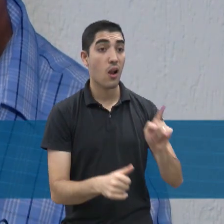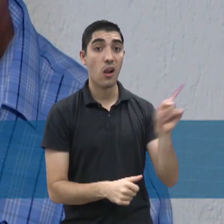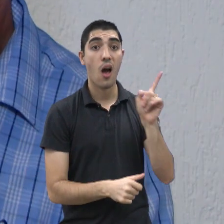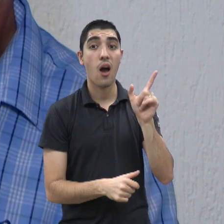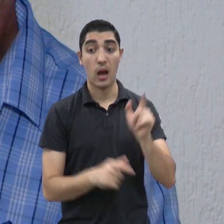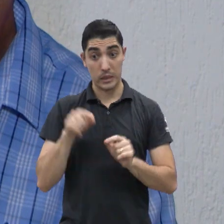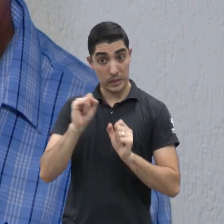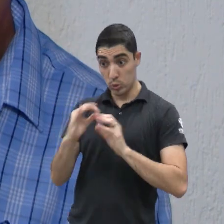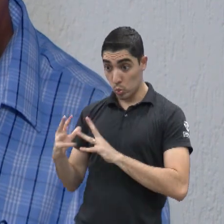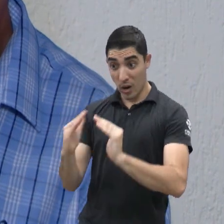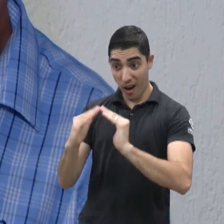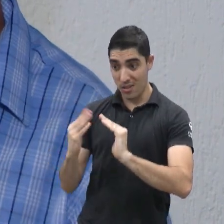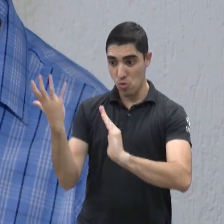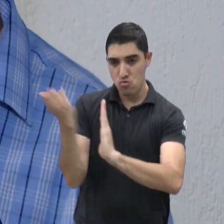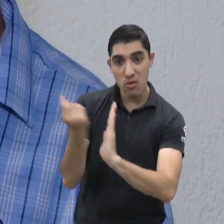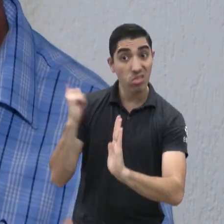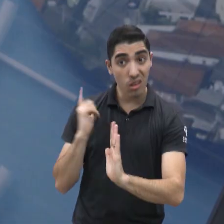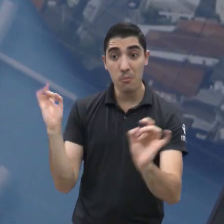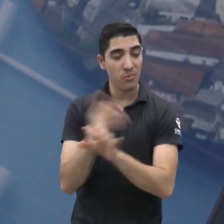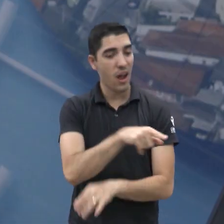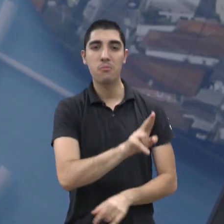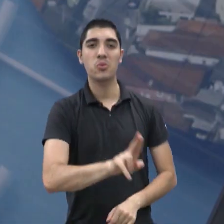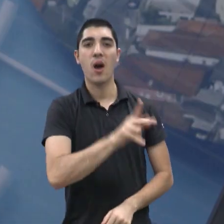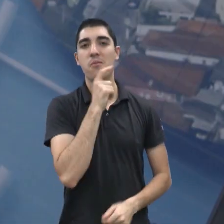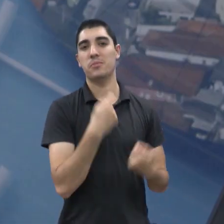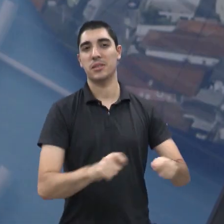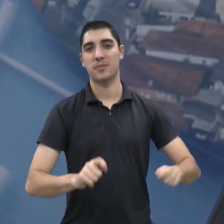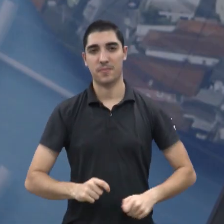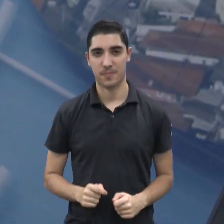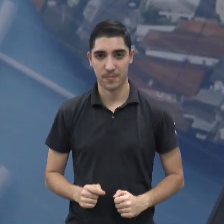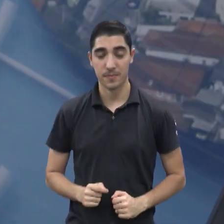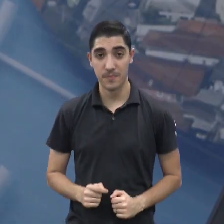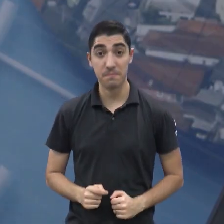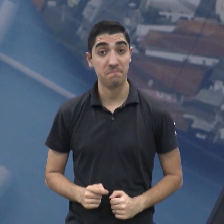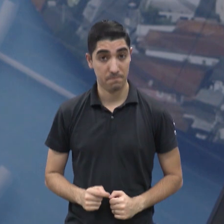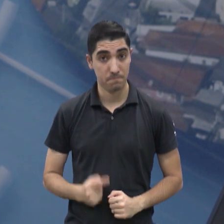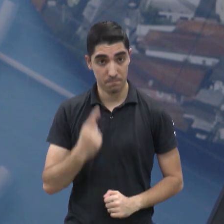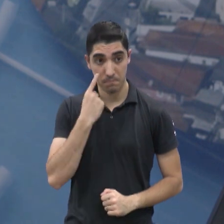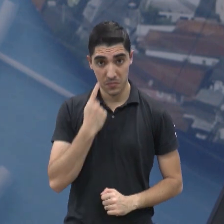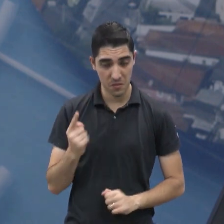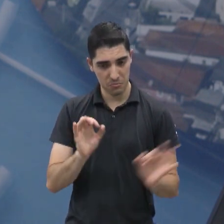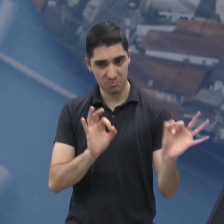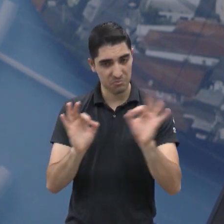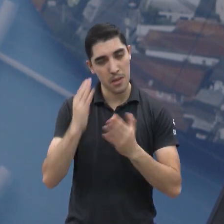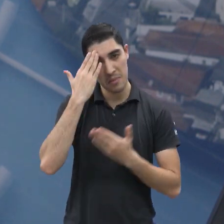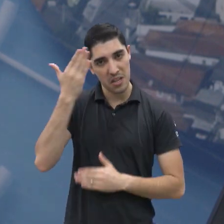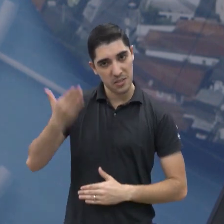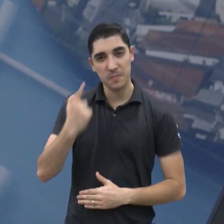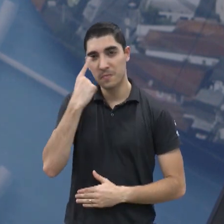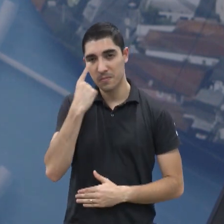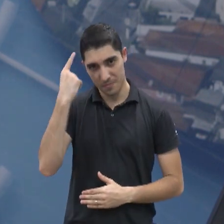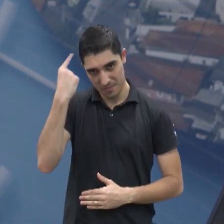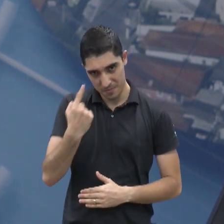as casas tivessem, como seria isso? Isso é clima. Está aí, então. Obrigada, Tamiris, pela participação